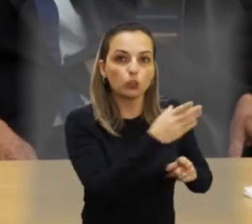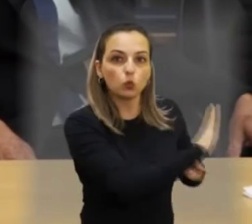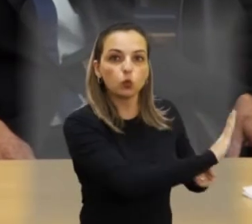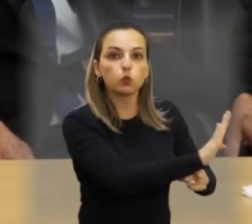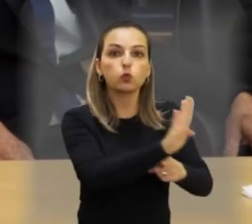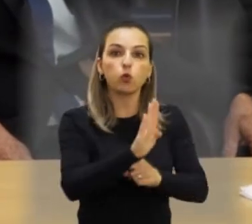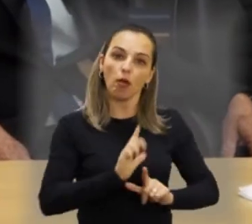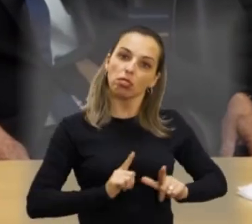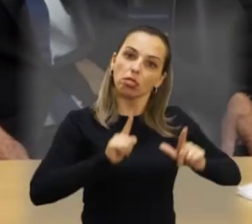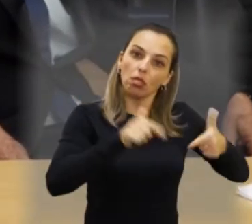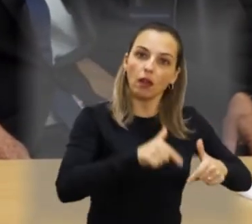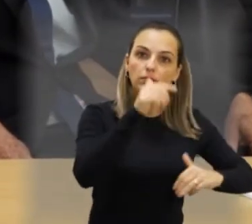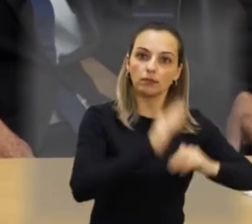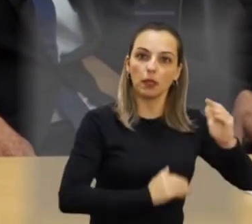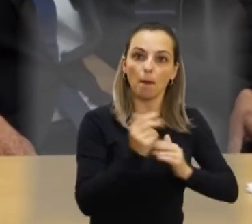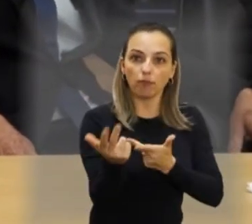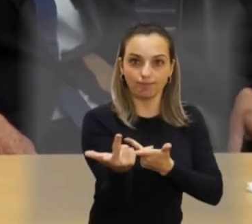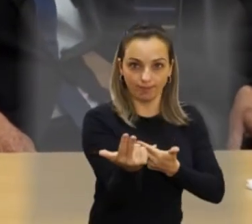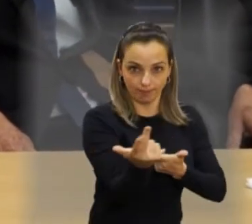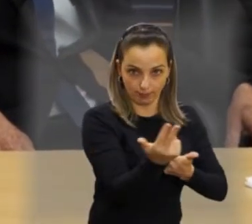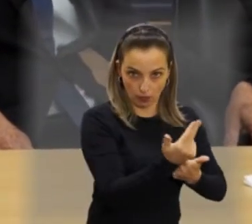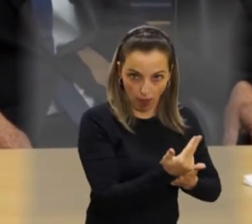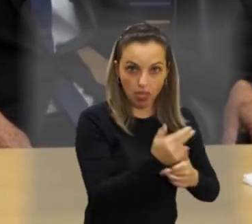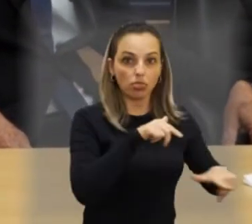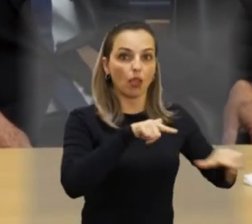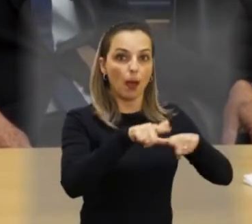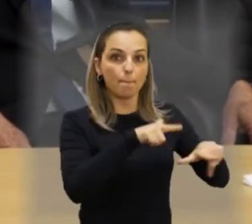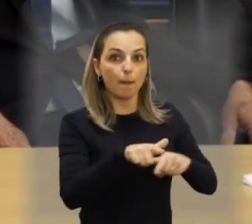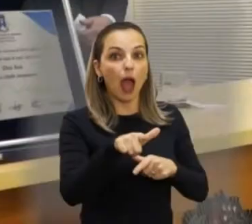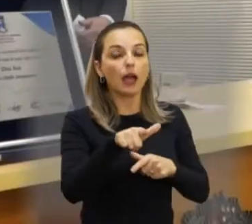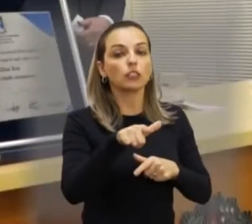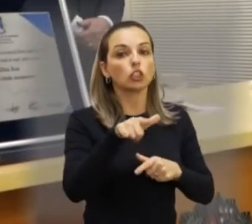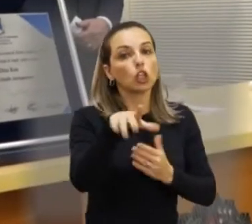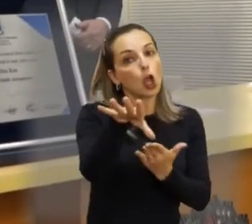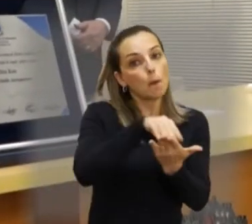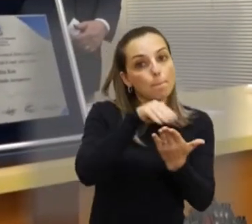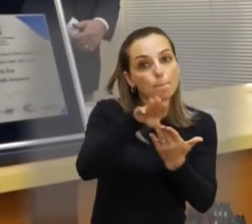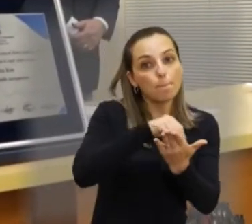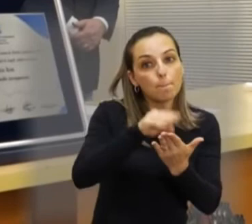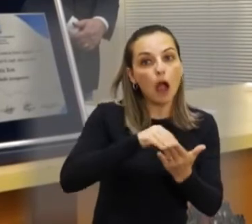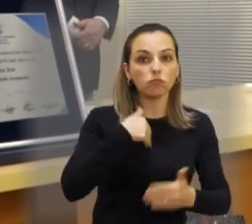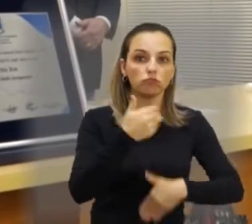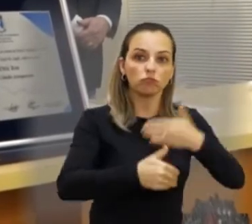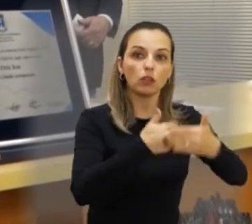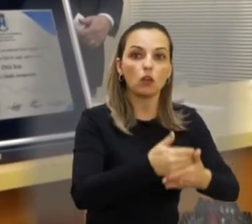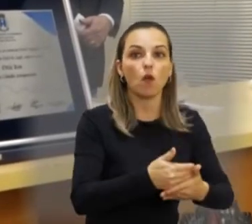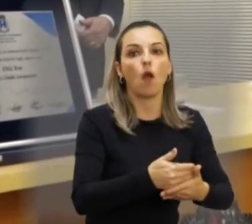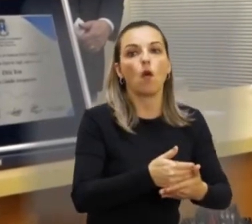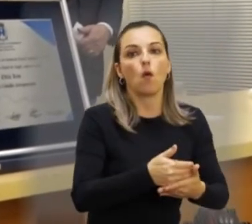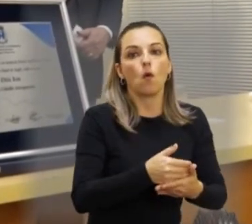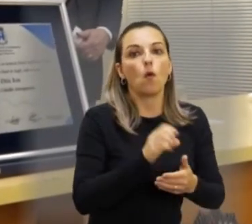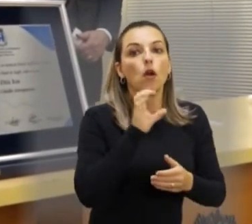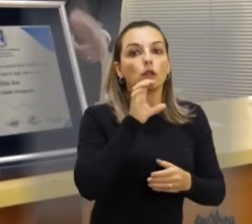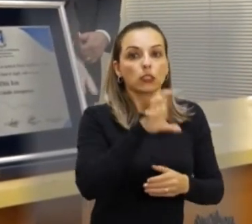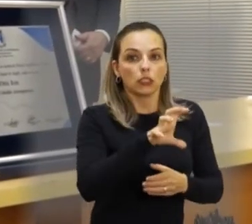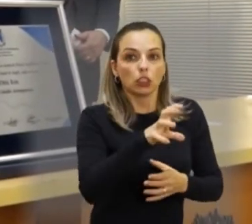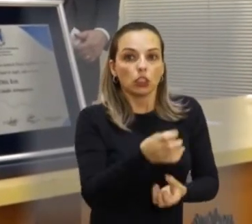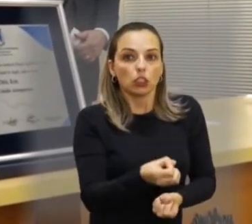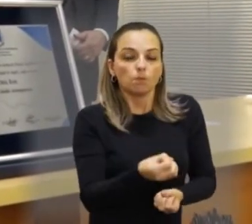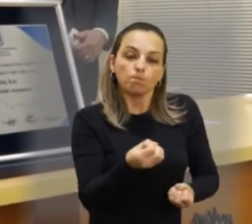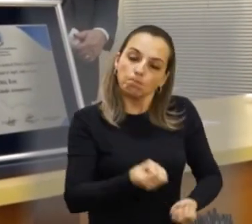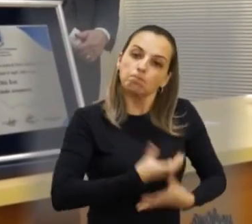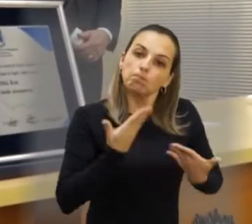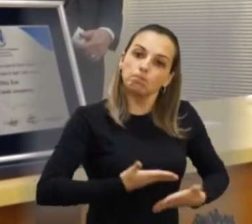para auxiliar os outros, para poder trabalhar com o próximo, trabalhar como ele trabalhou, dar sequência à obra que ele começou.